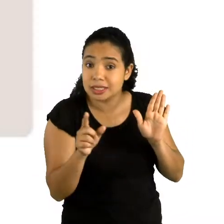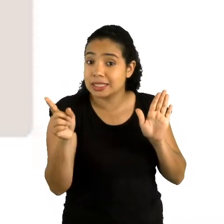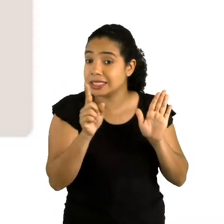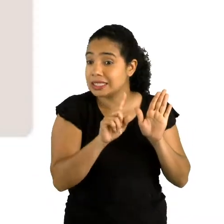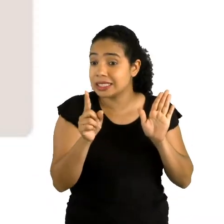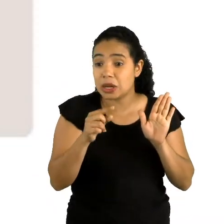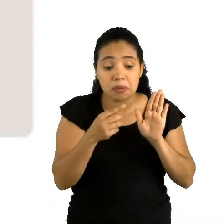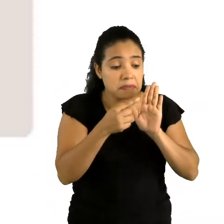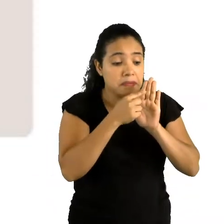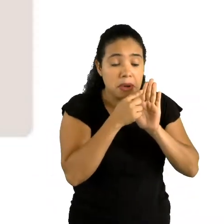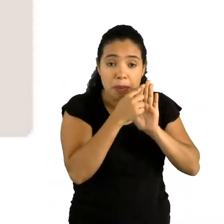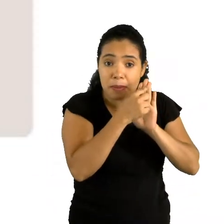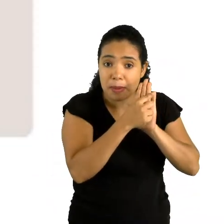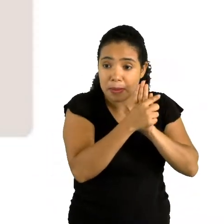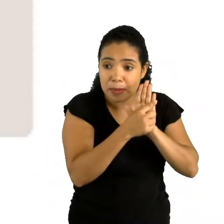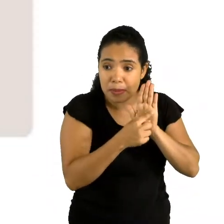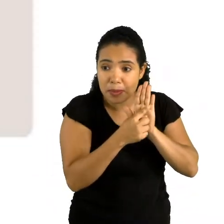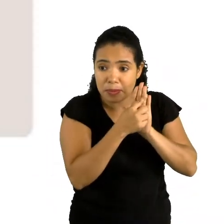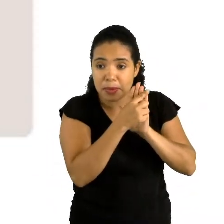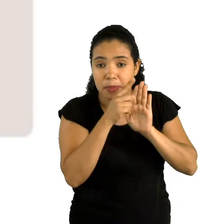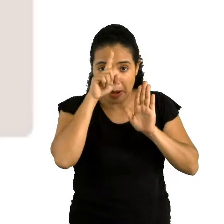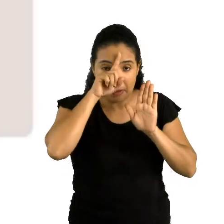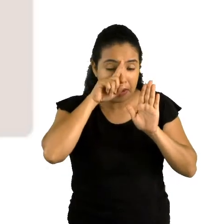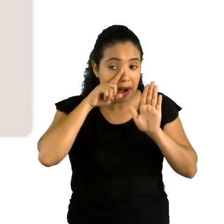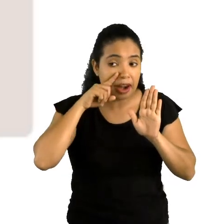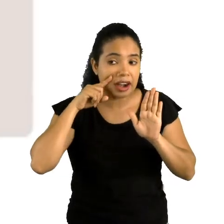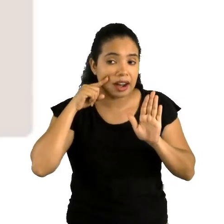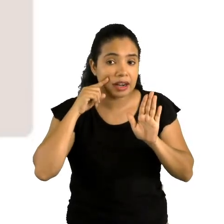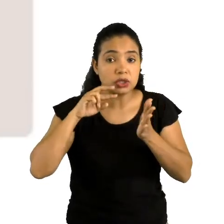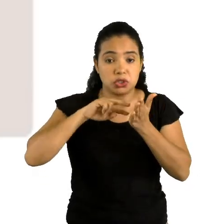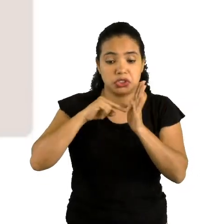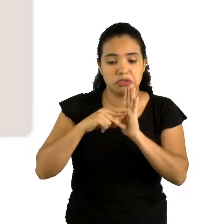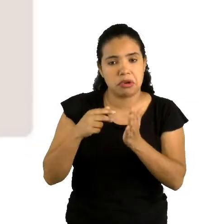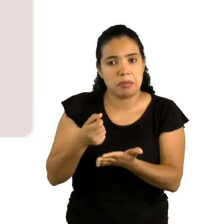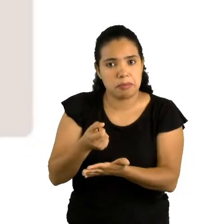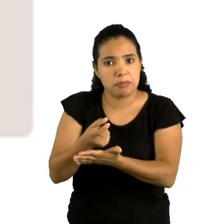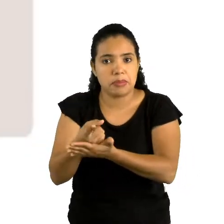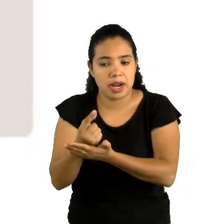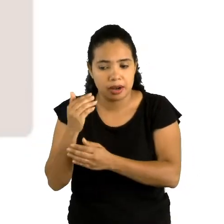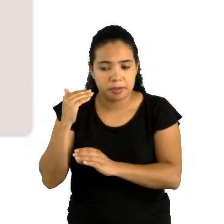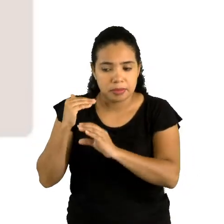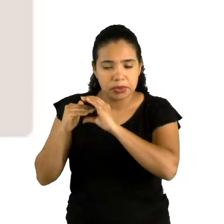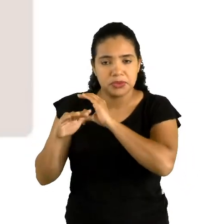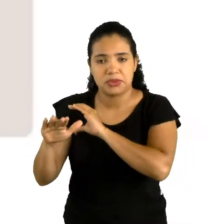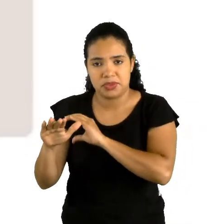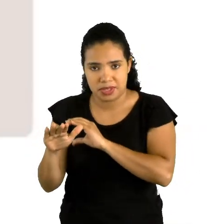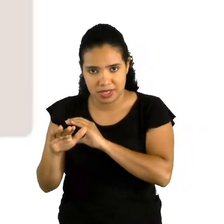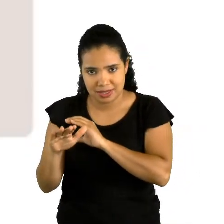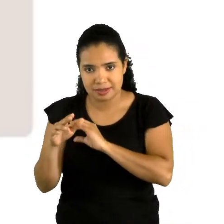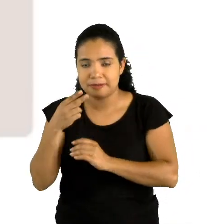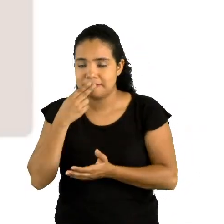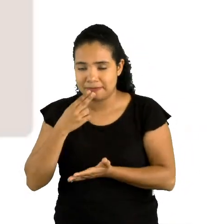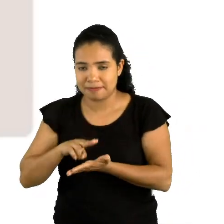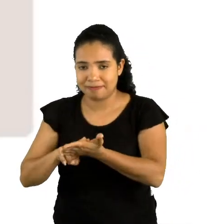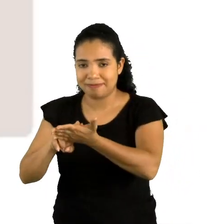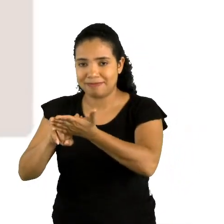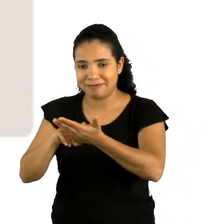selo que indica que foi pago para o envio, o envio dessa carta.